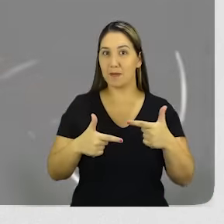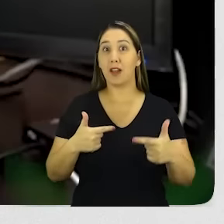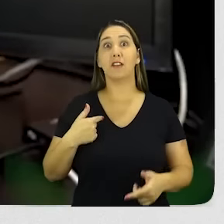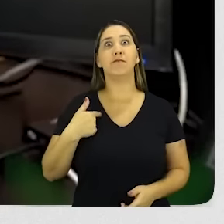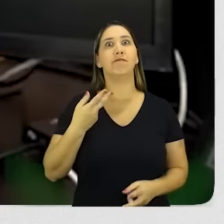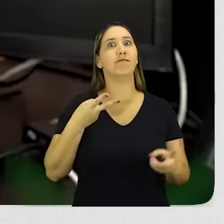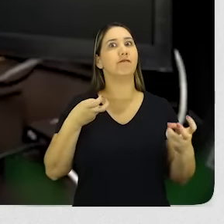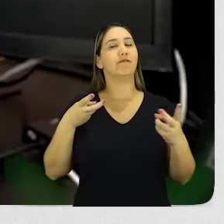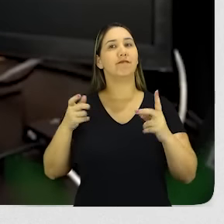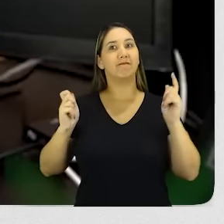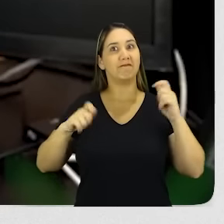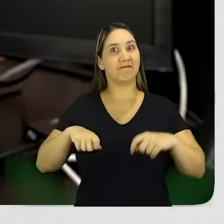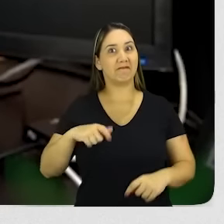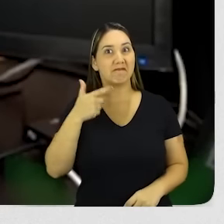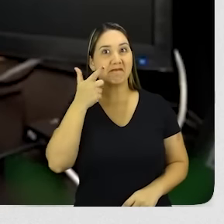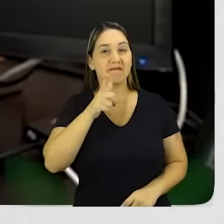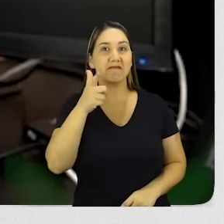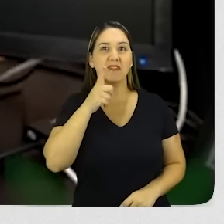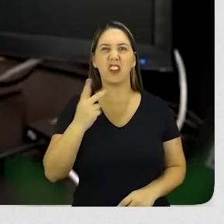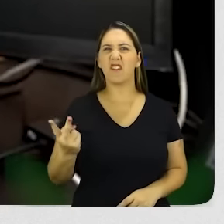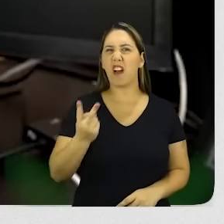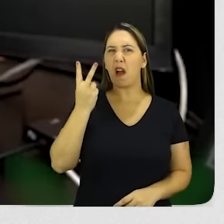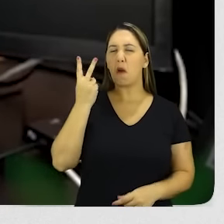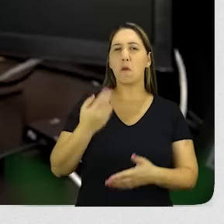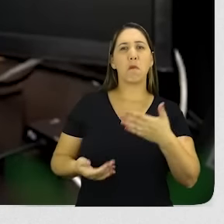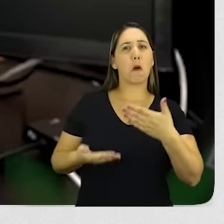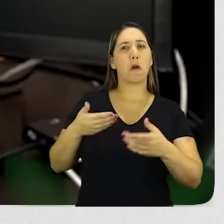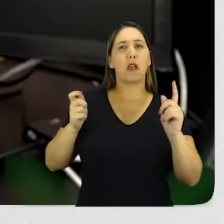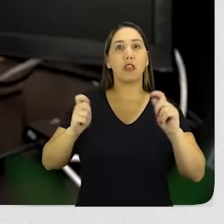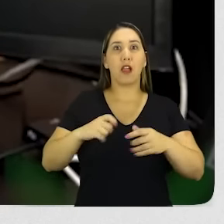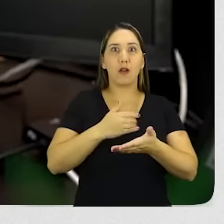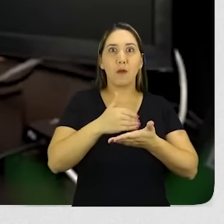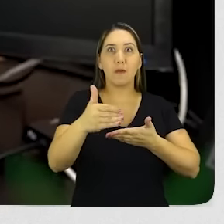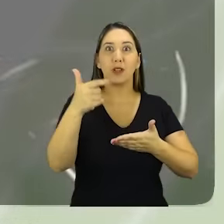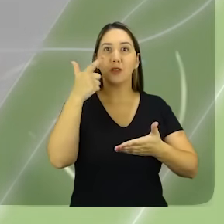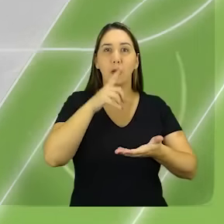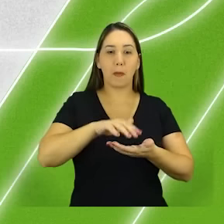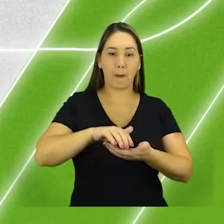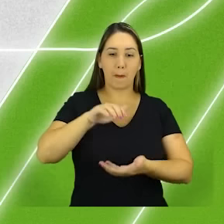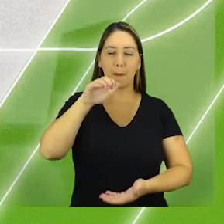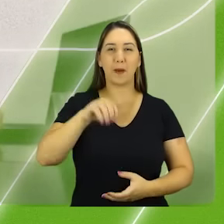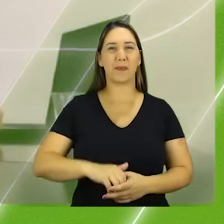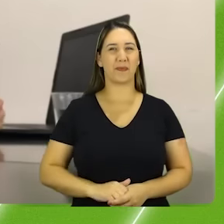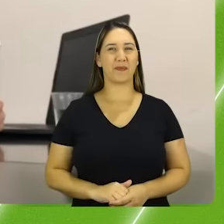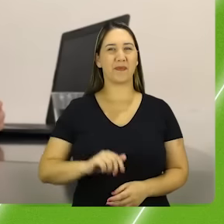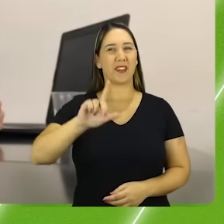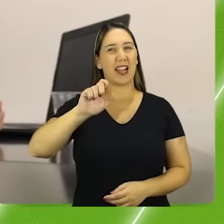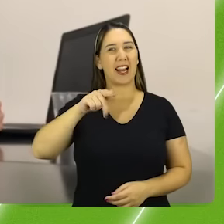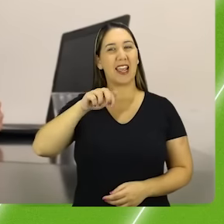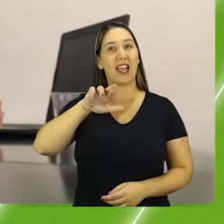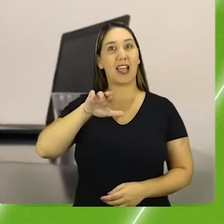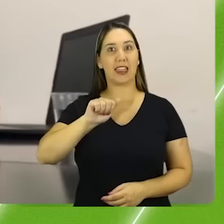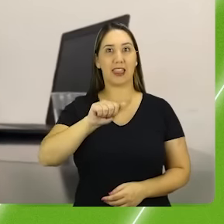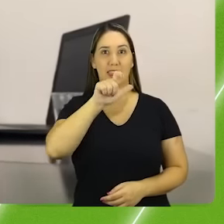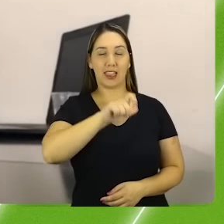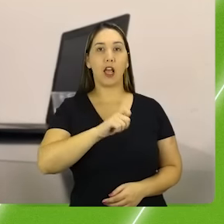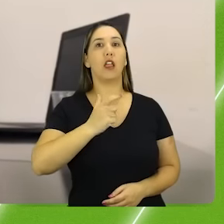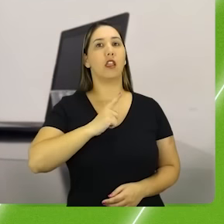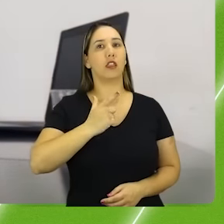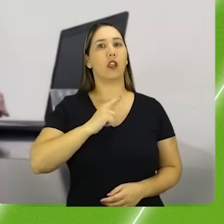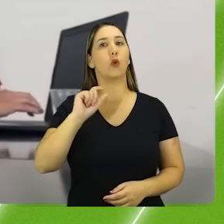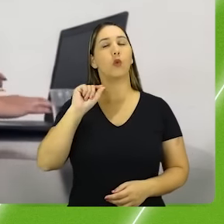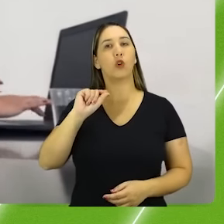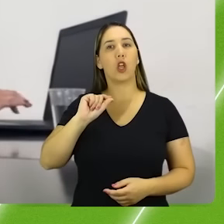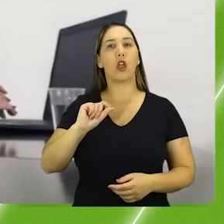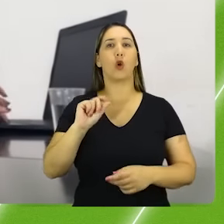e vi que faz muito sentido. Independente do valor, importante é começar. Já a Leandra tem um perfil conservador,